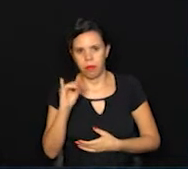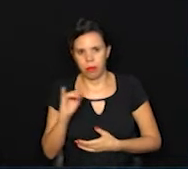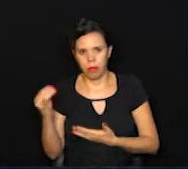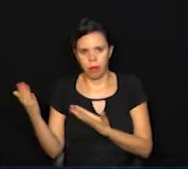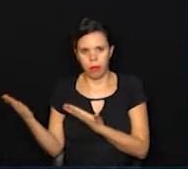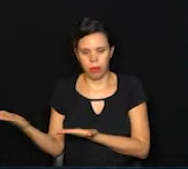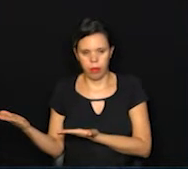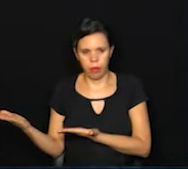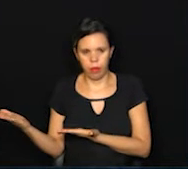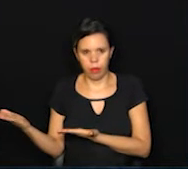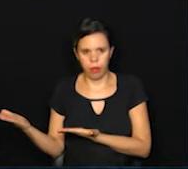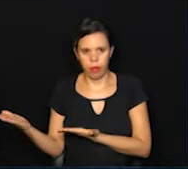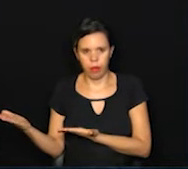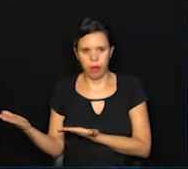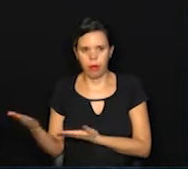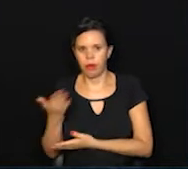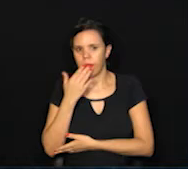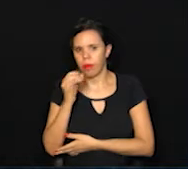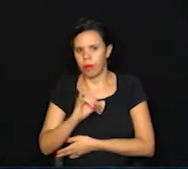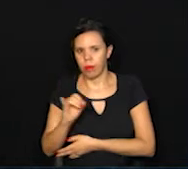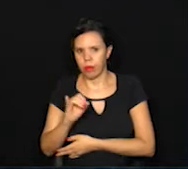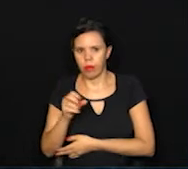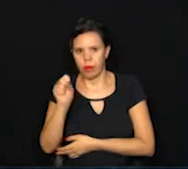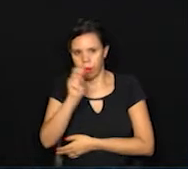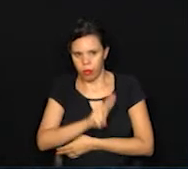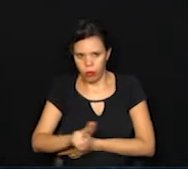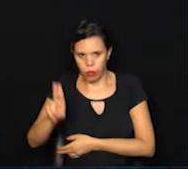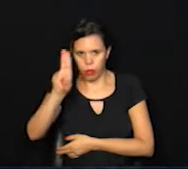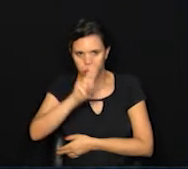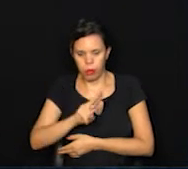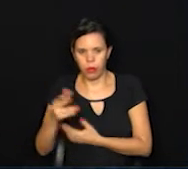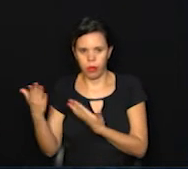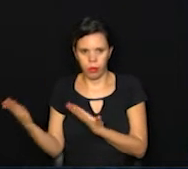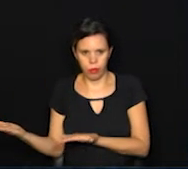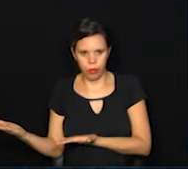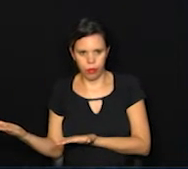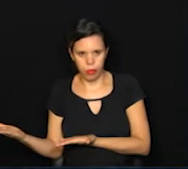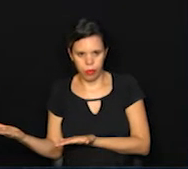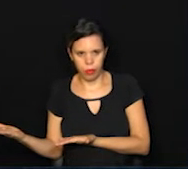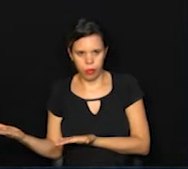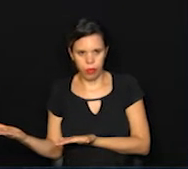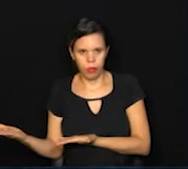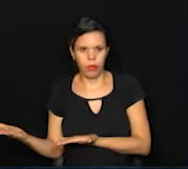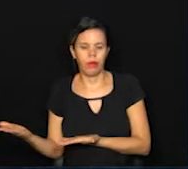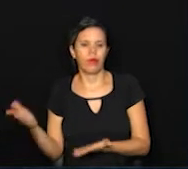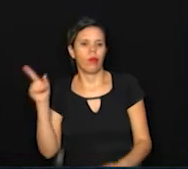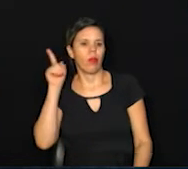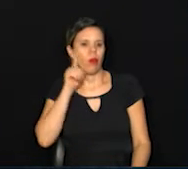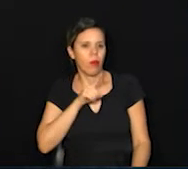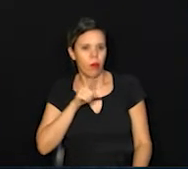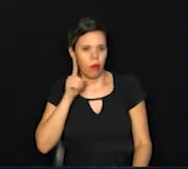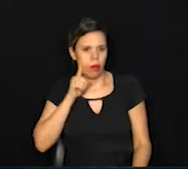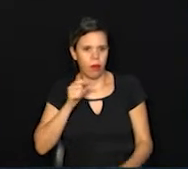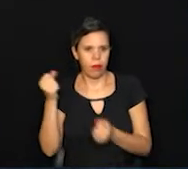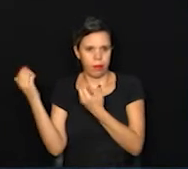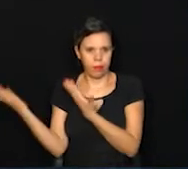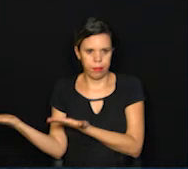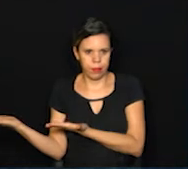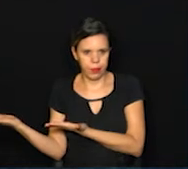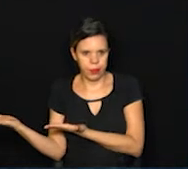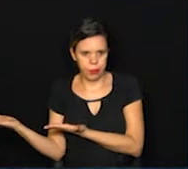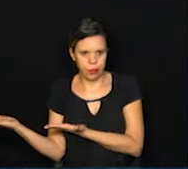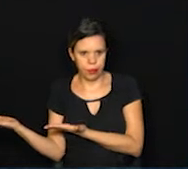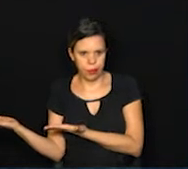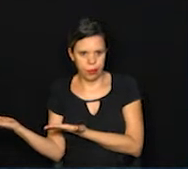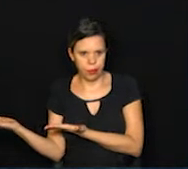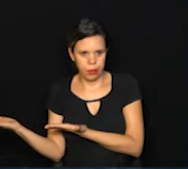17.818 casos. Sumaré também, 17.735 casos. Americana, 14